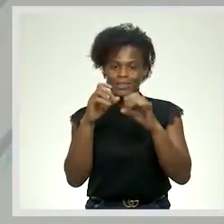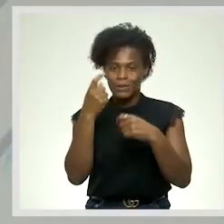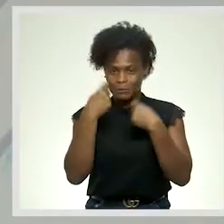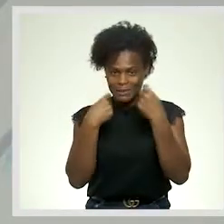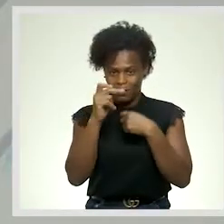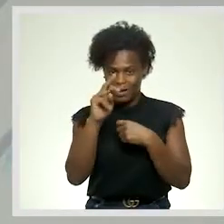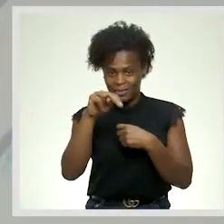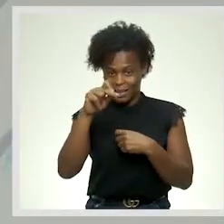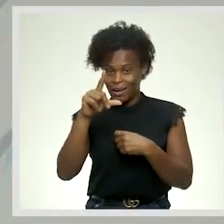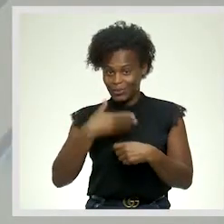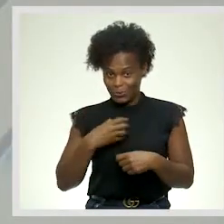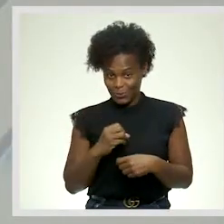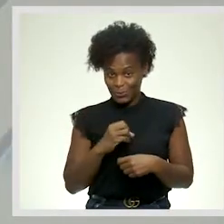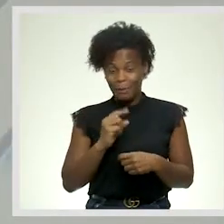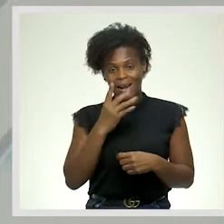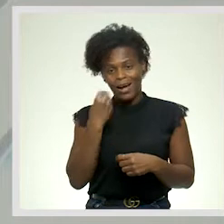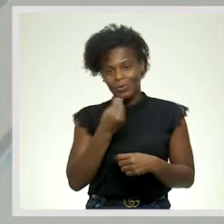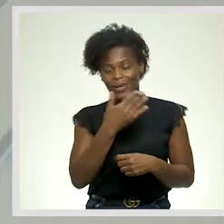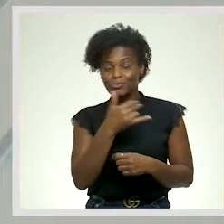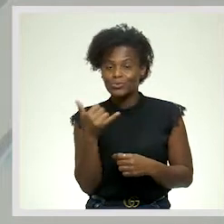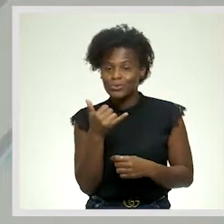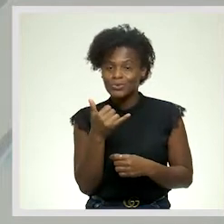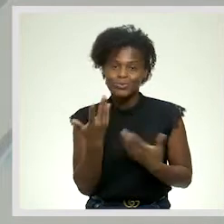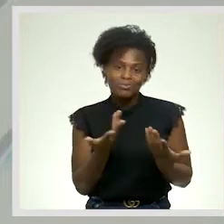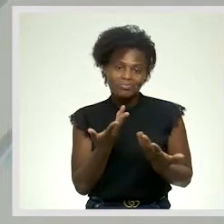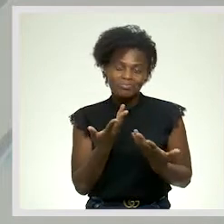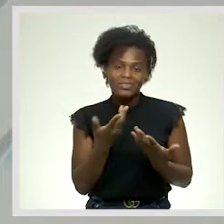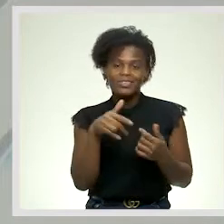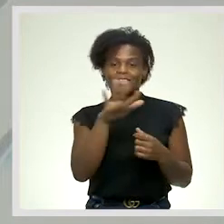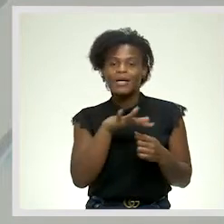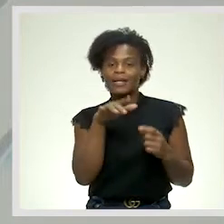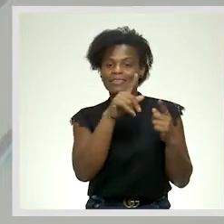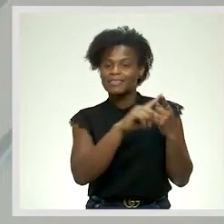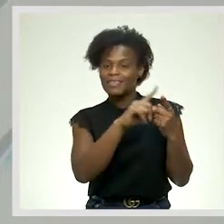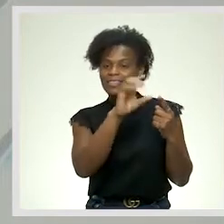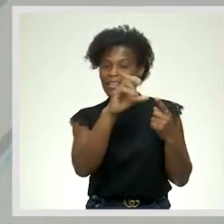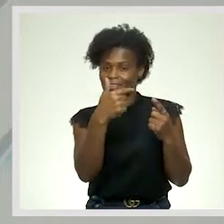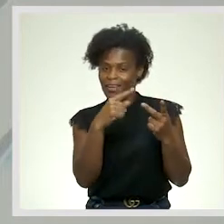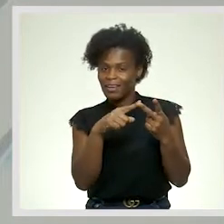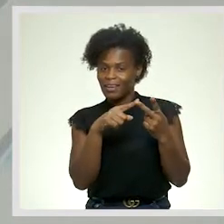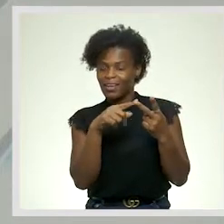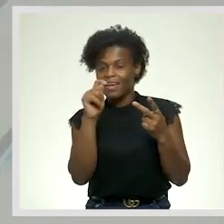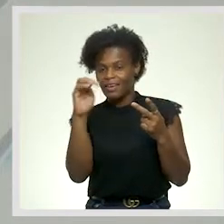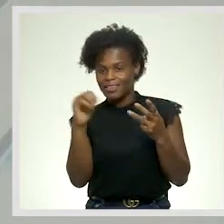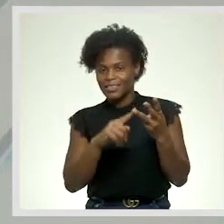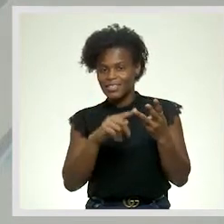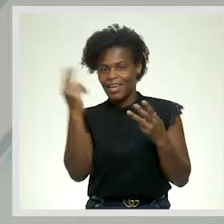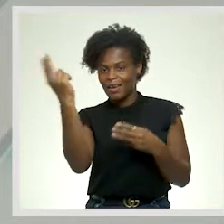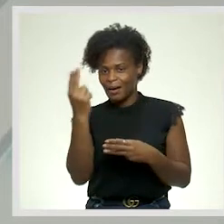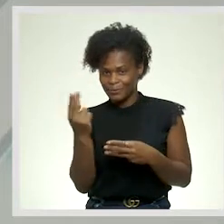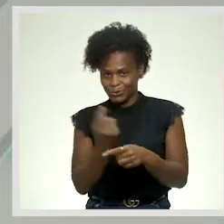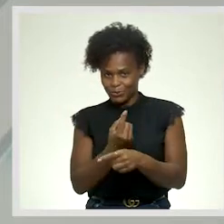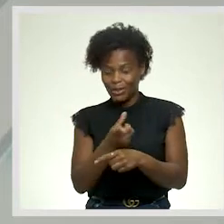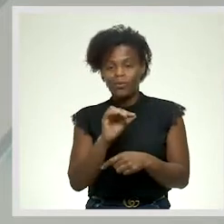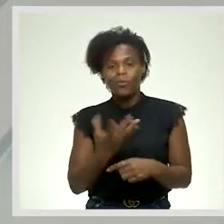expressão Arnaldo Rodrigues para os alunos do 12º ano de escolaridade das áreas CT, ES e Artes,